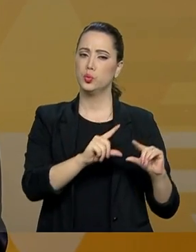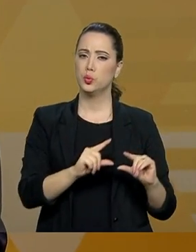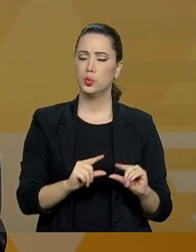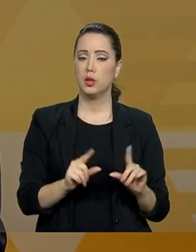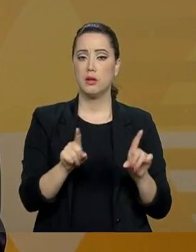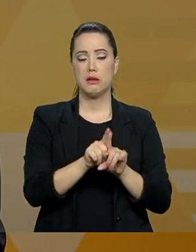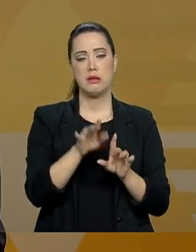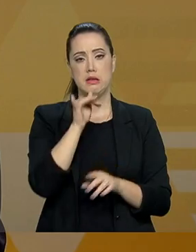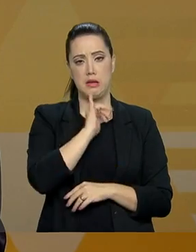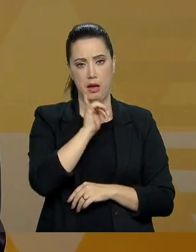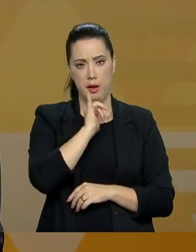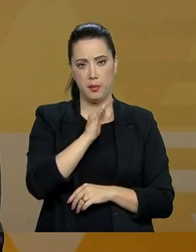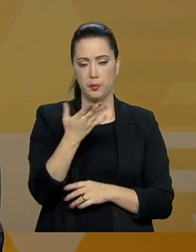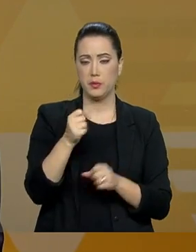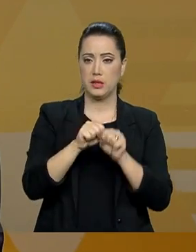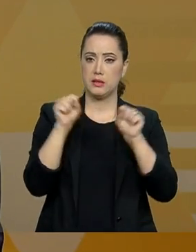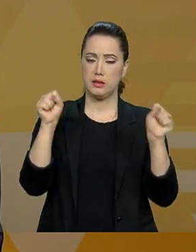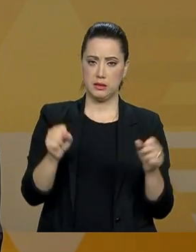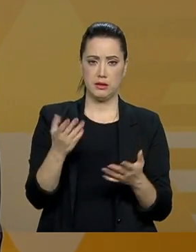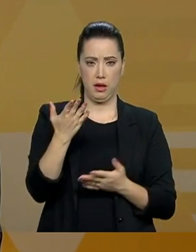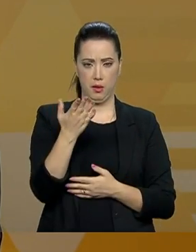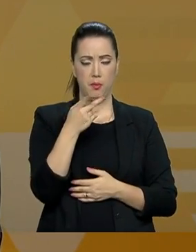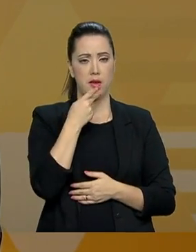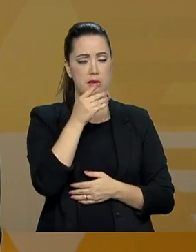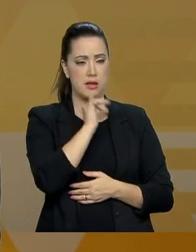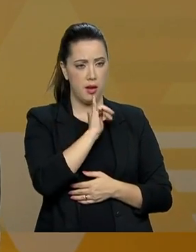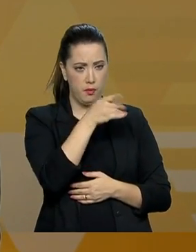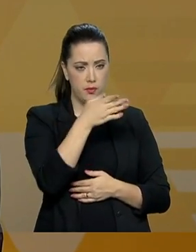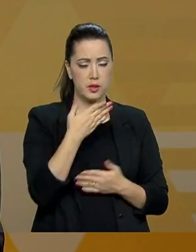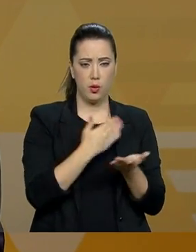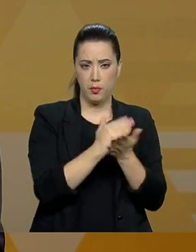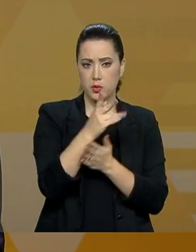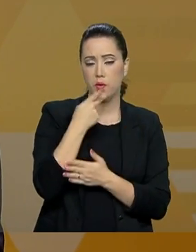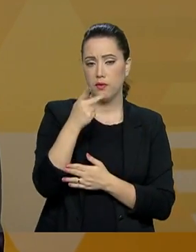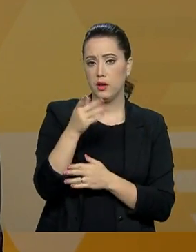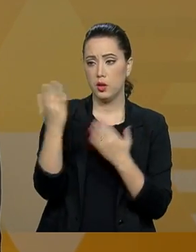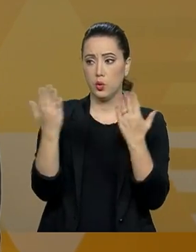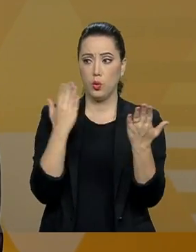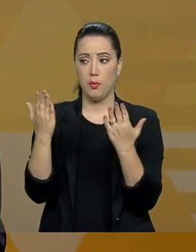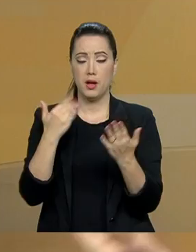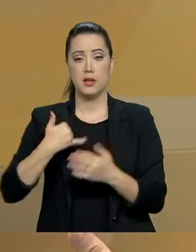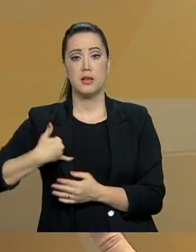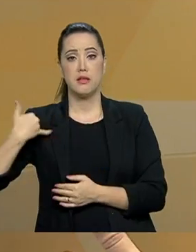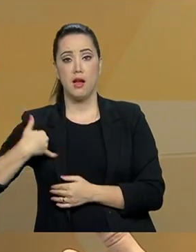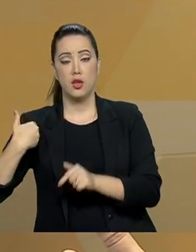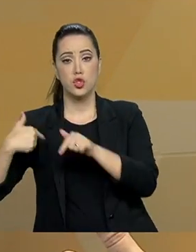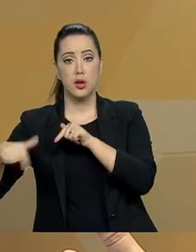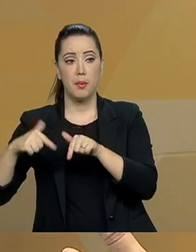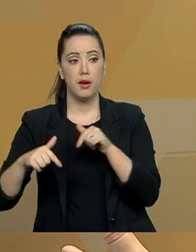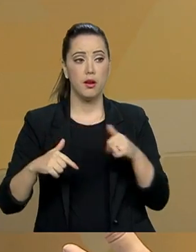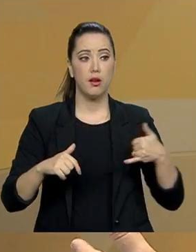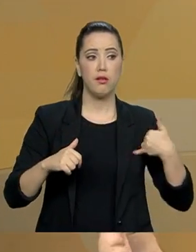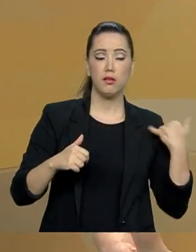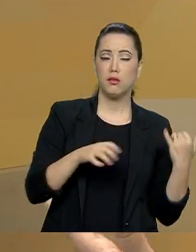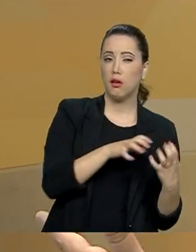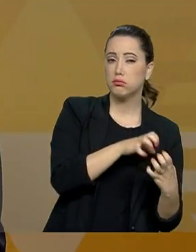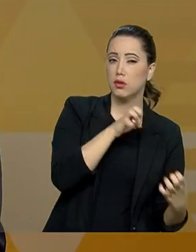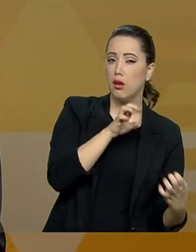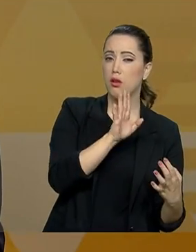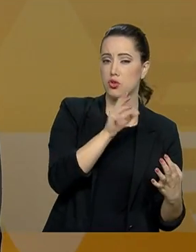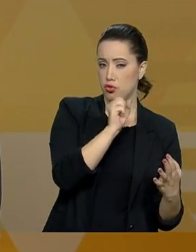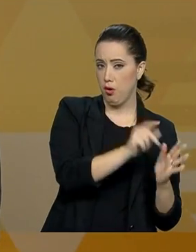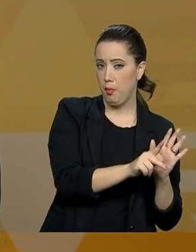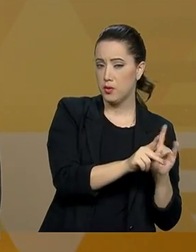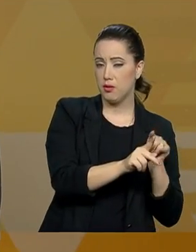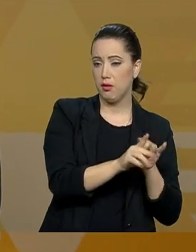Você abriu o programa falando do número de pessoas ativas que existem em relação aos idosos. Importante